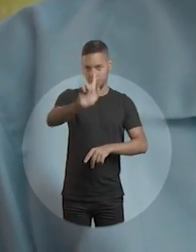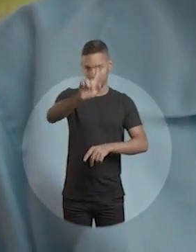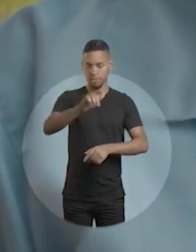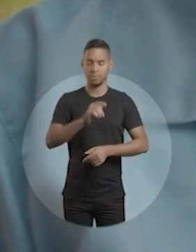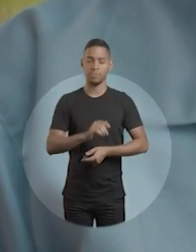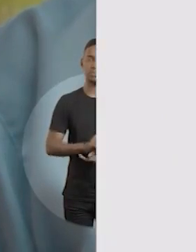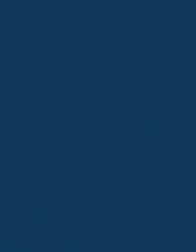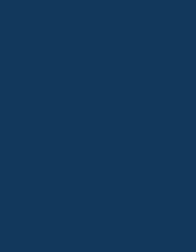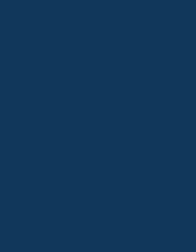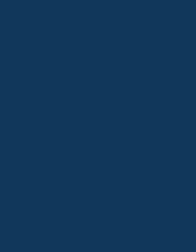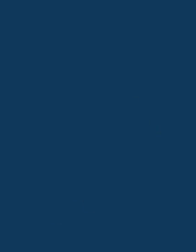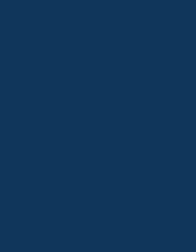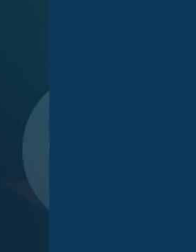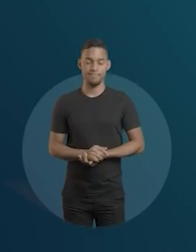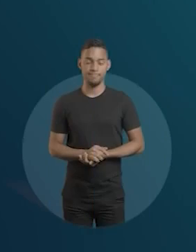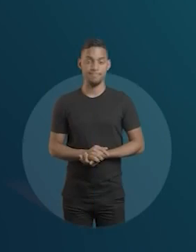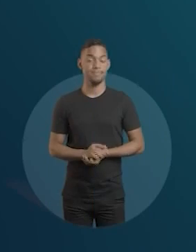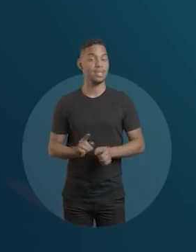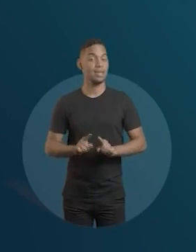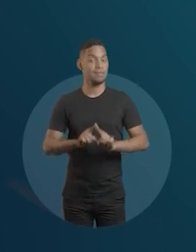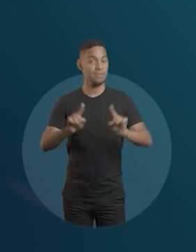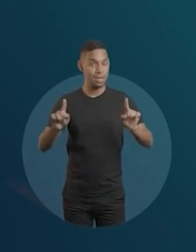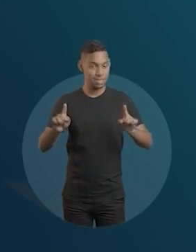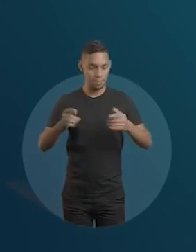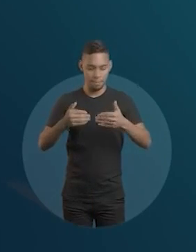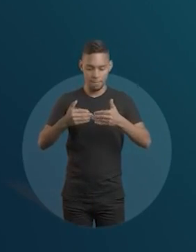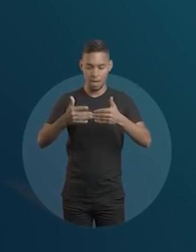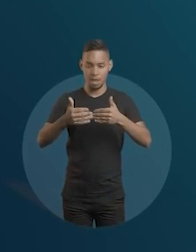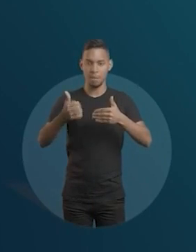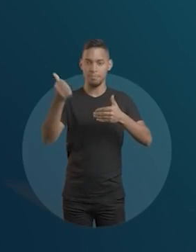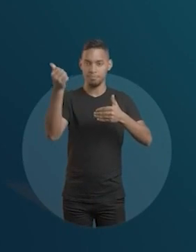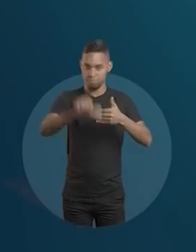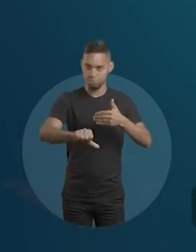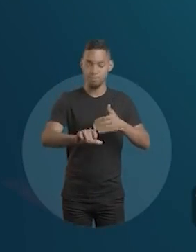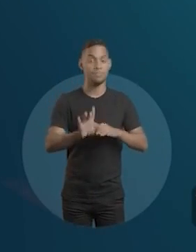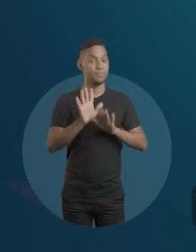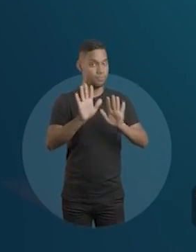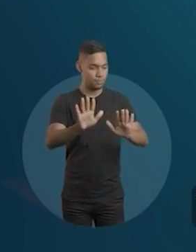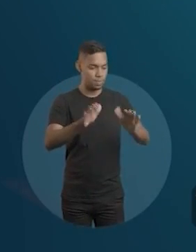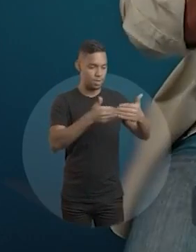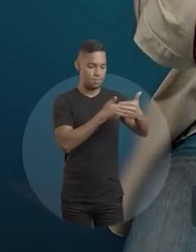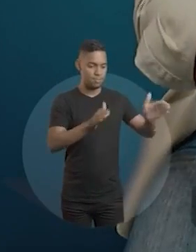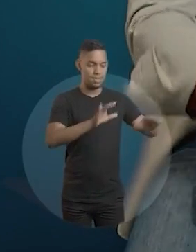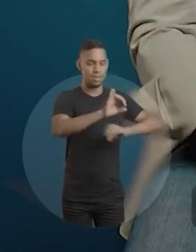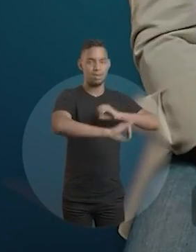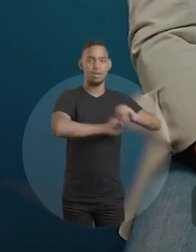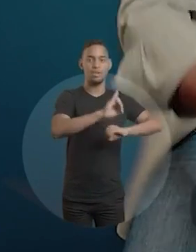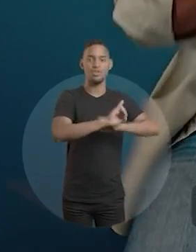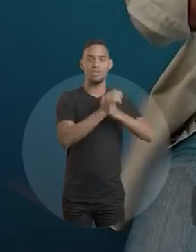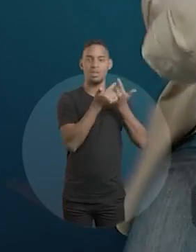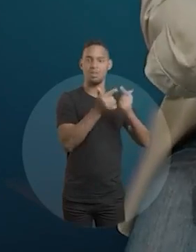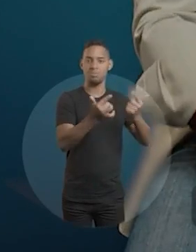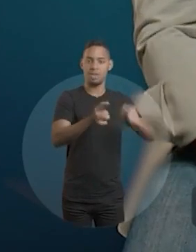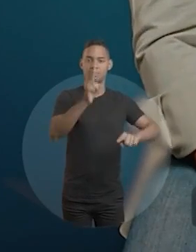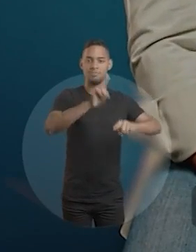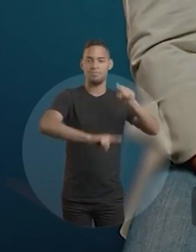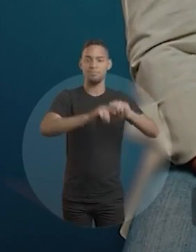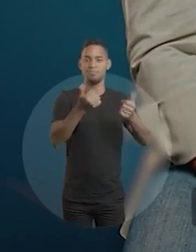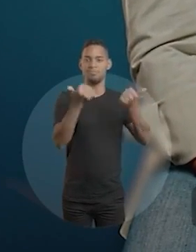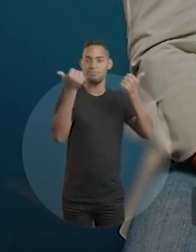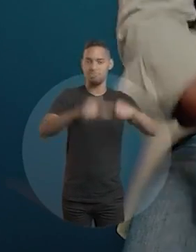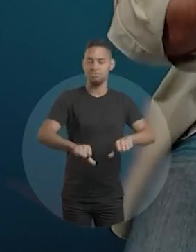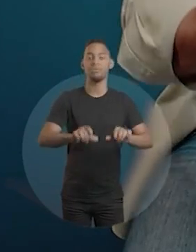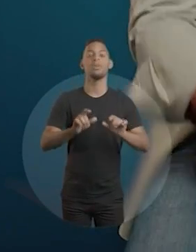população de Campo Grande. Mas o absurdo vai além das questões salariais. Tem repartição, sem internet, com móveis e